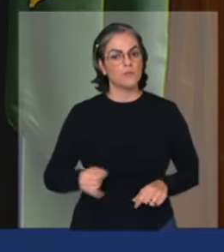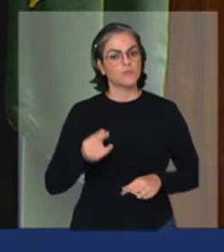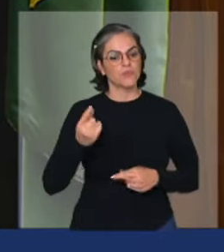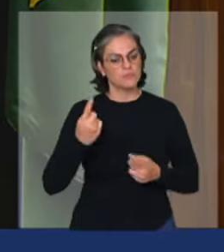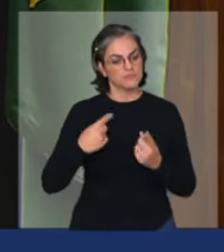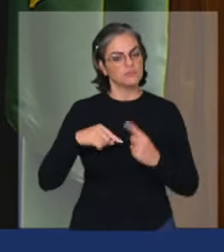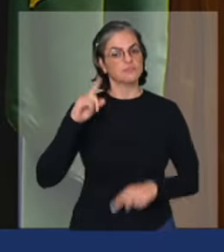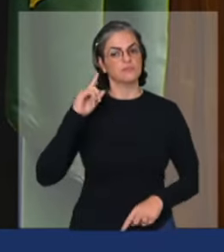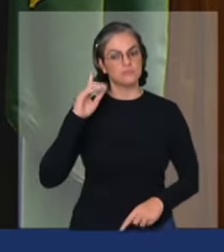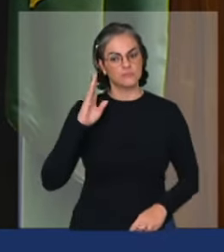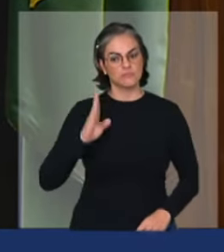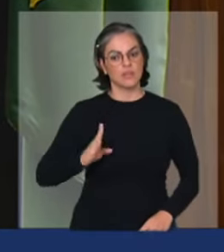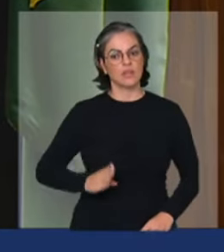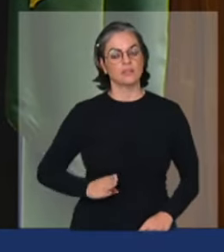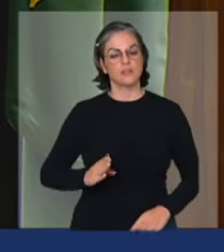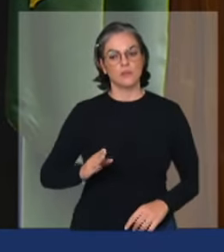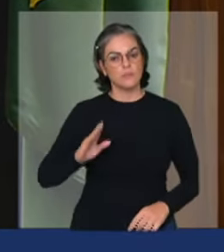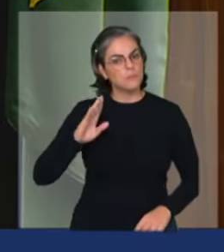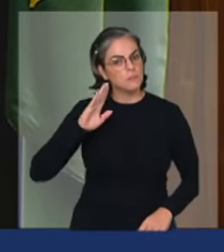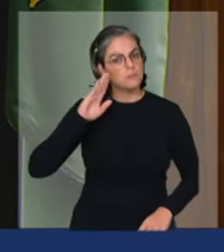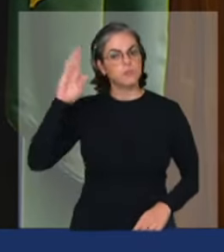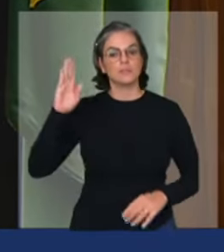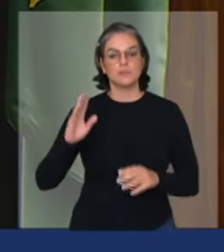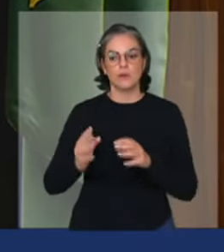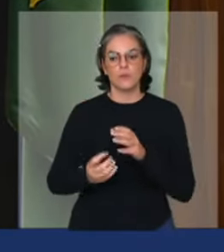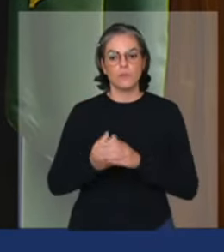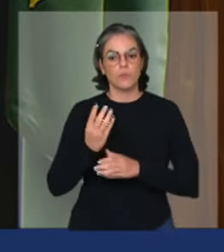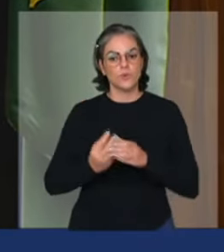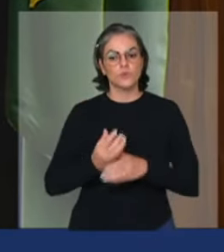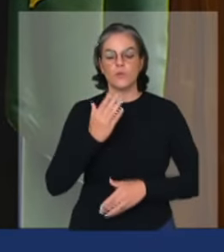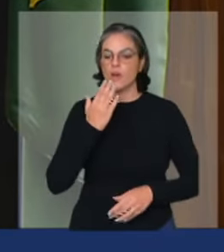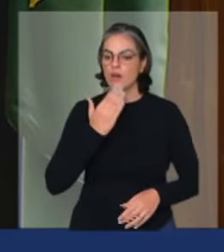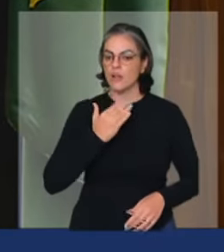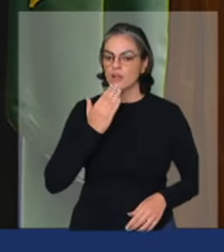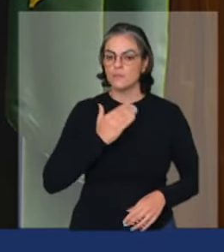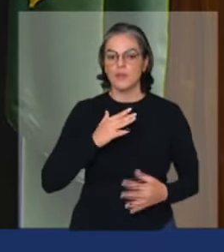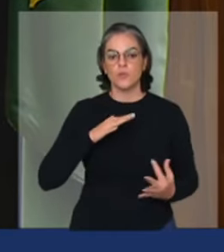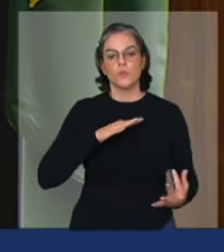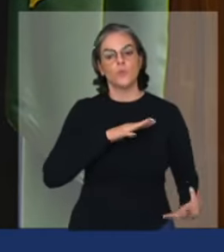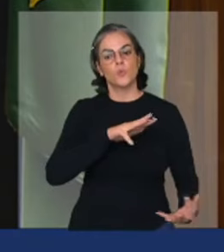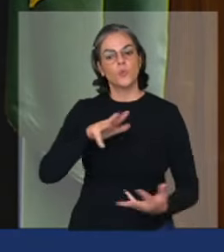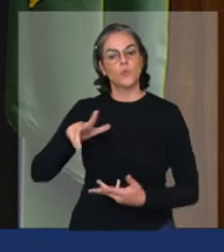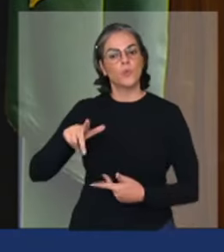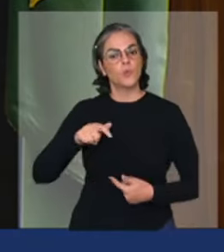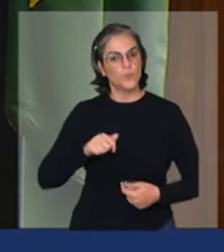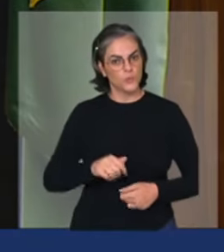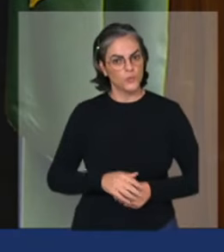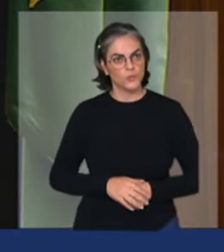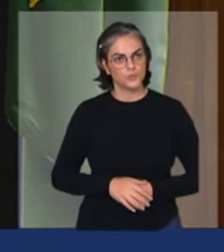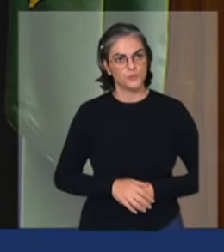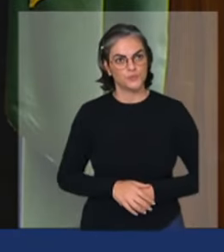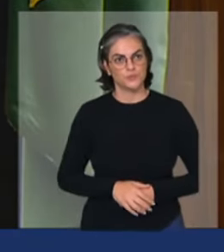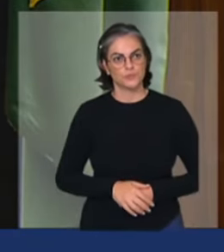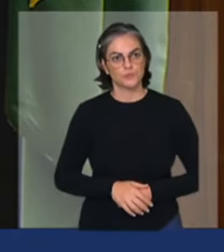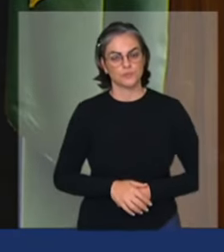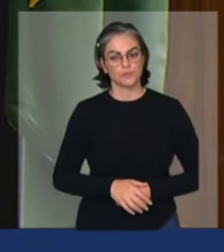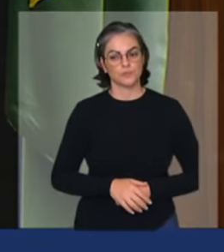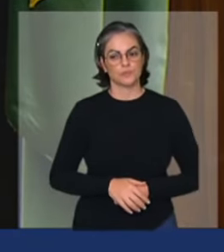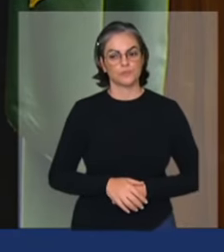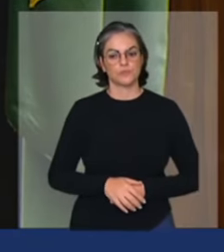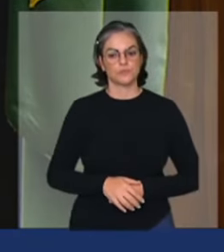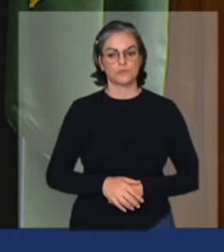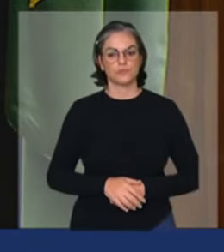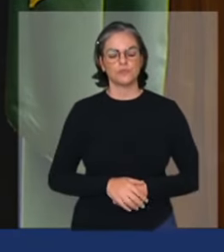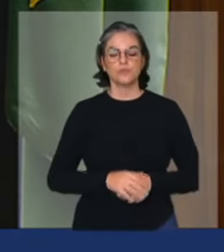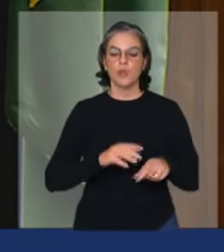na maior produção de alimentos do planeta e a agricultura familiar tem que